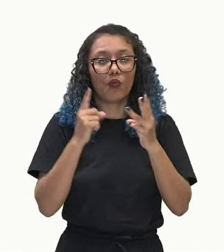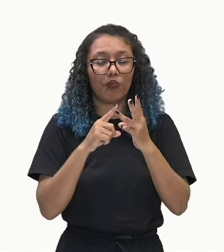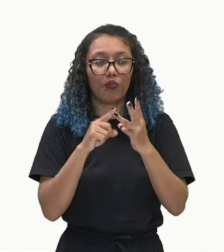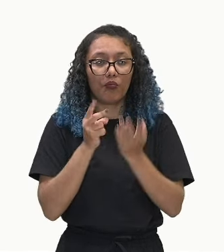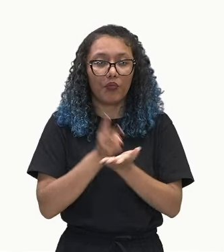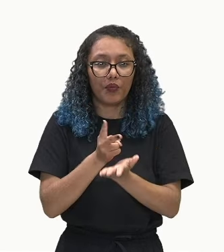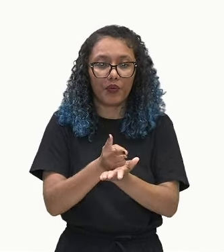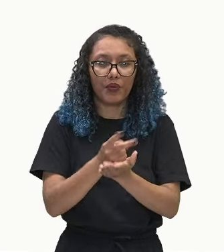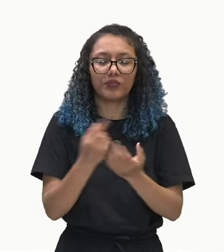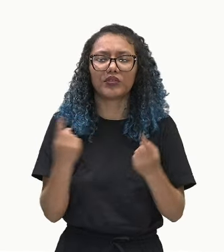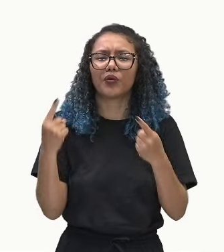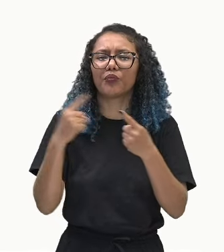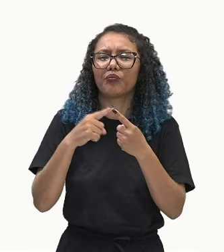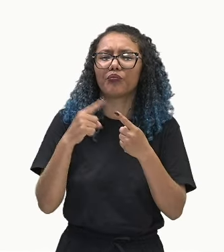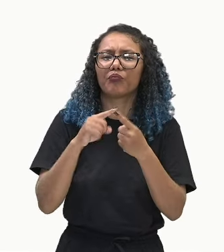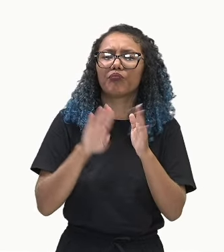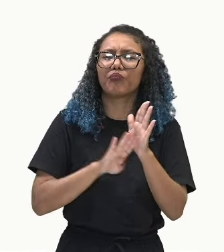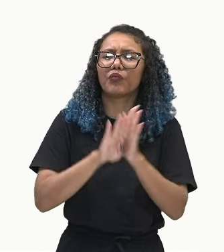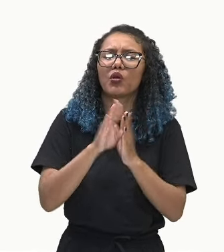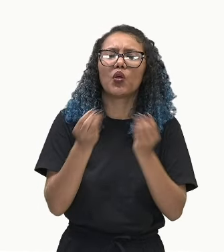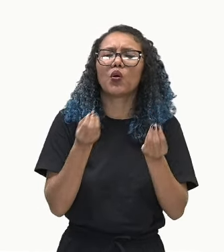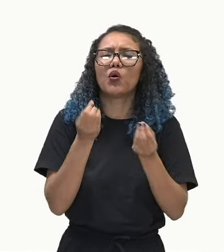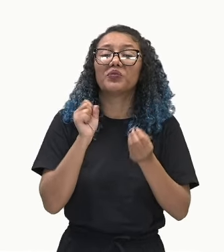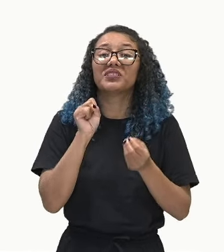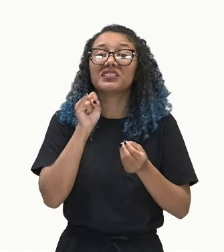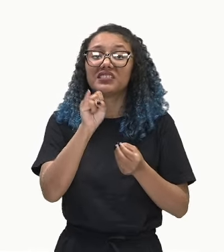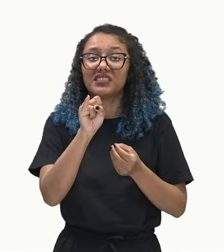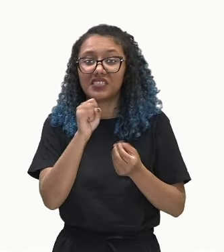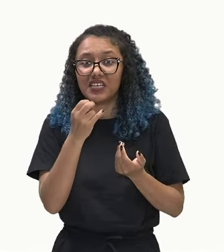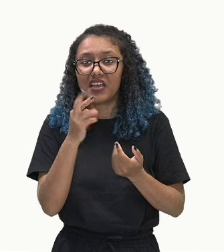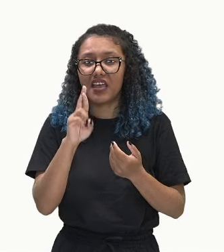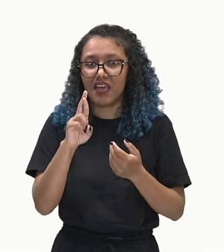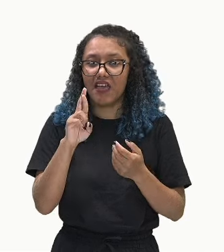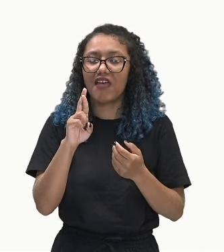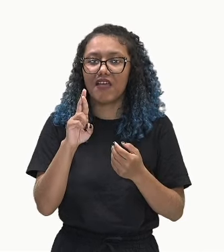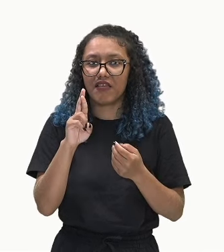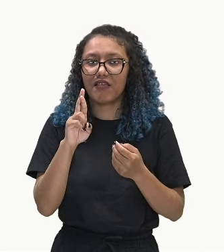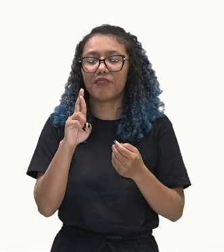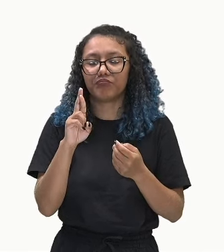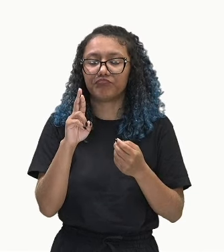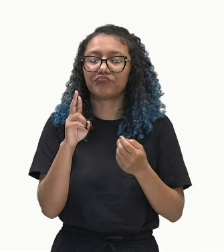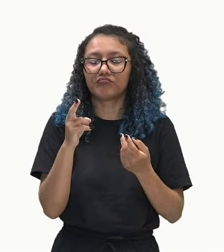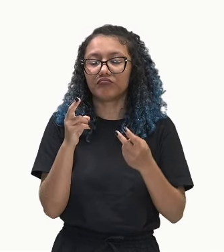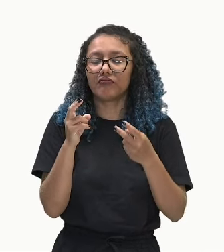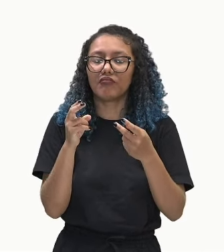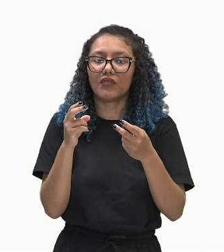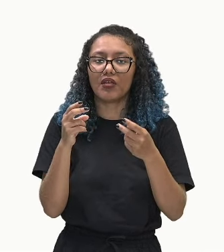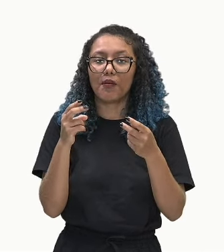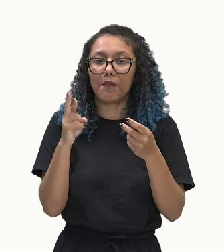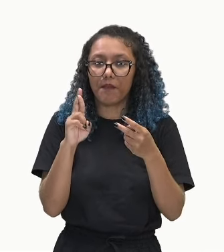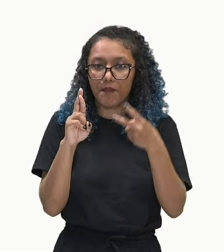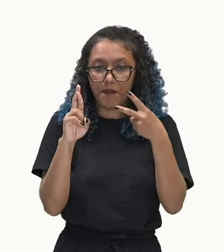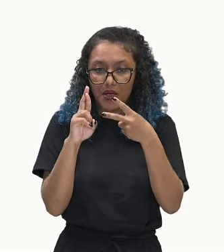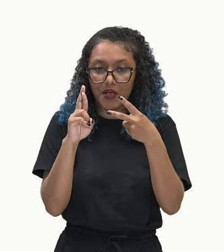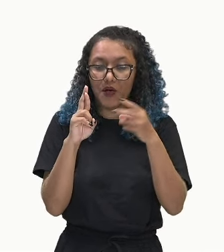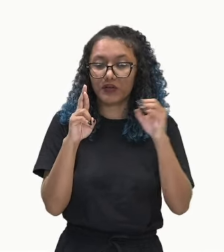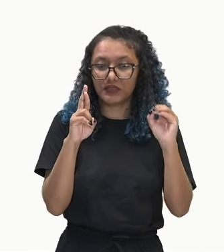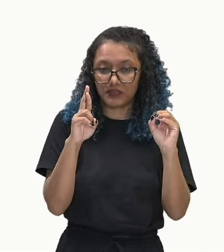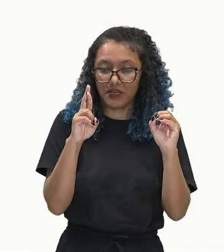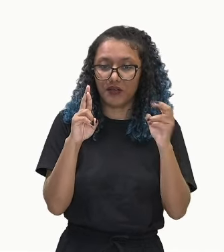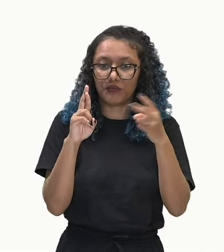é crescente quando R é maior que zero. O que isso quer dizer? Quando a razão é